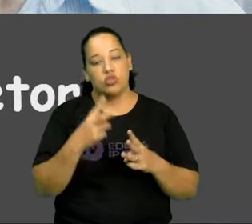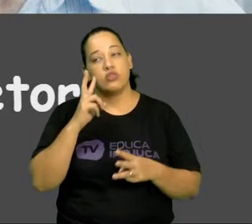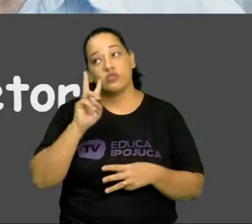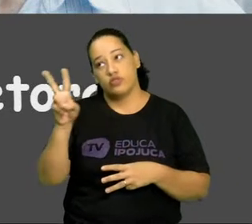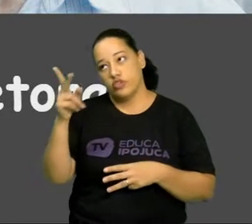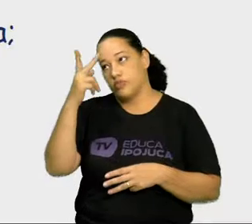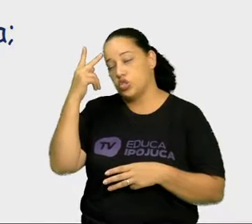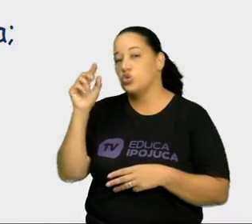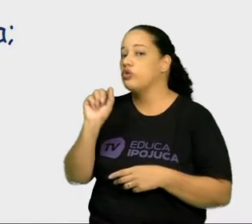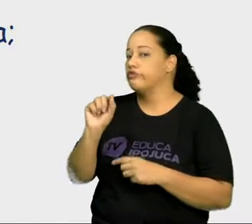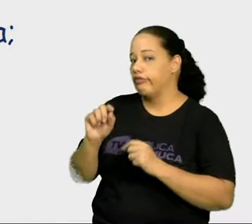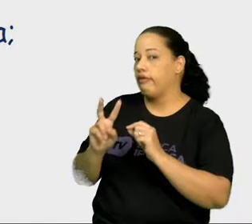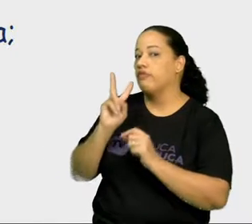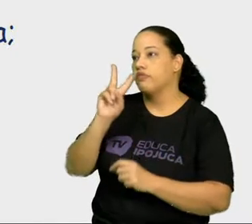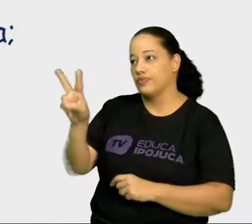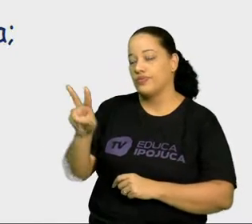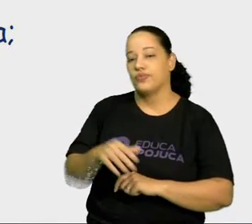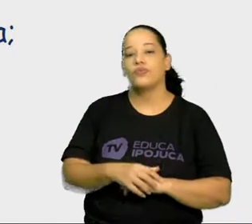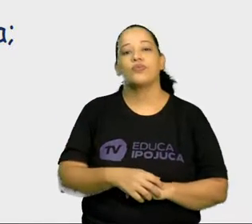são essas pessoas.